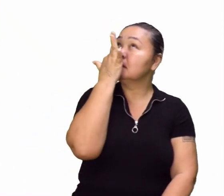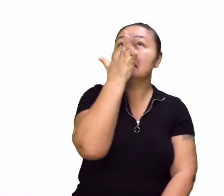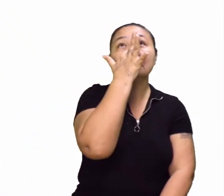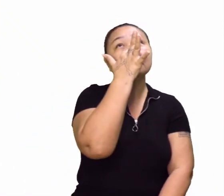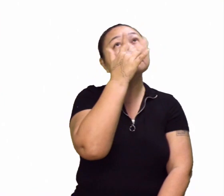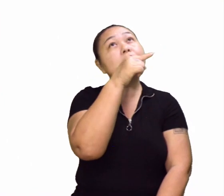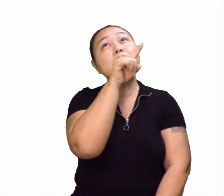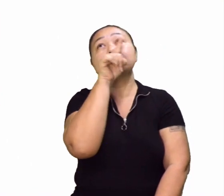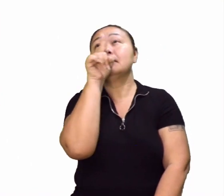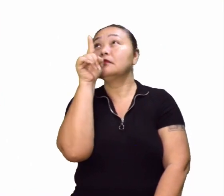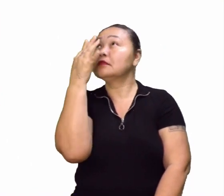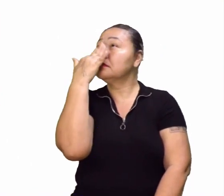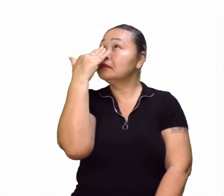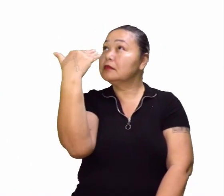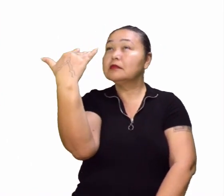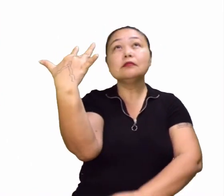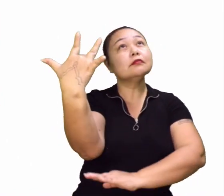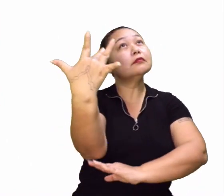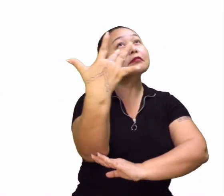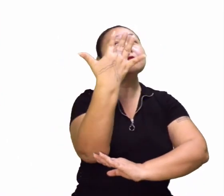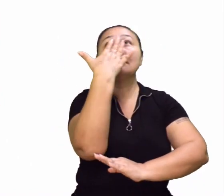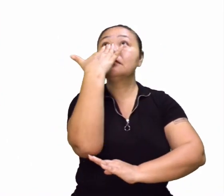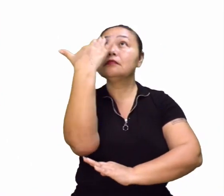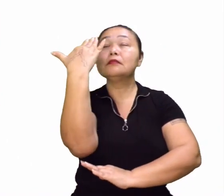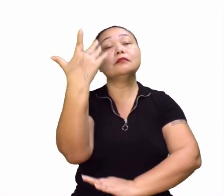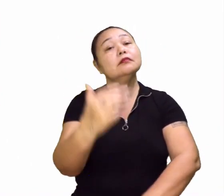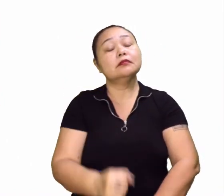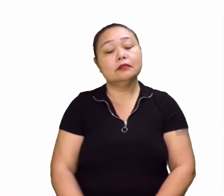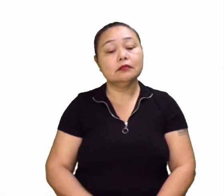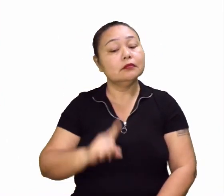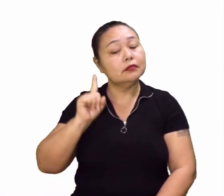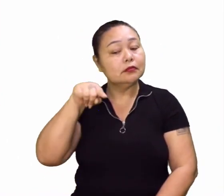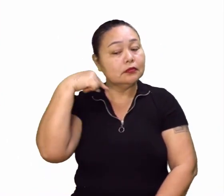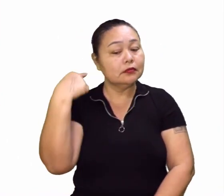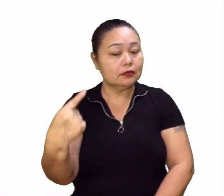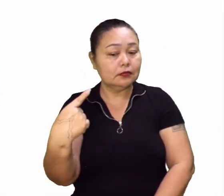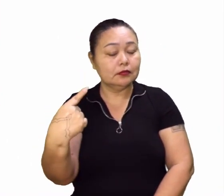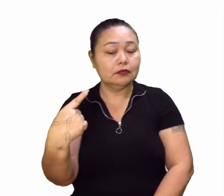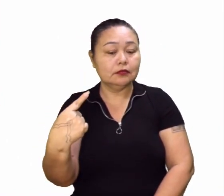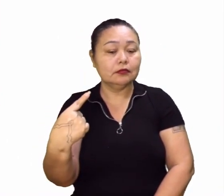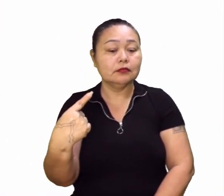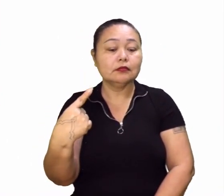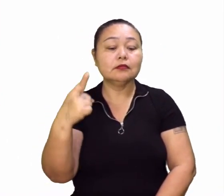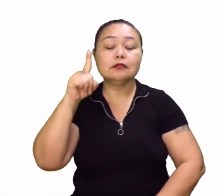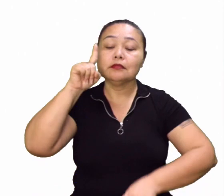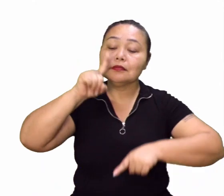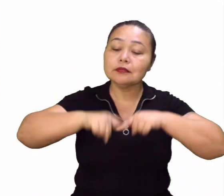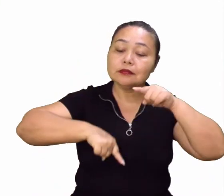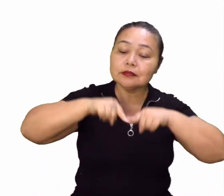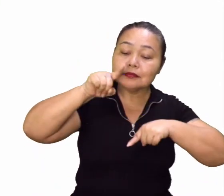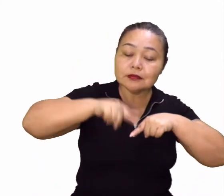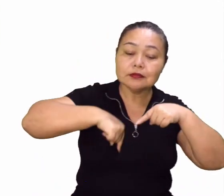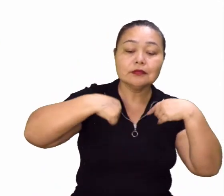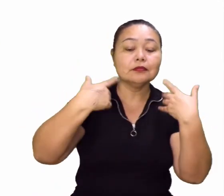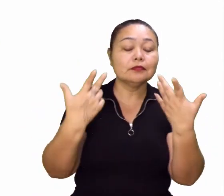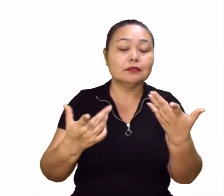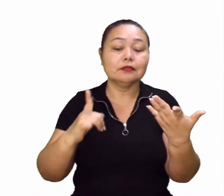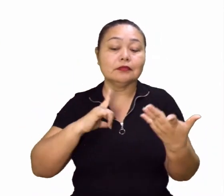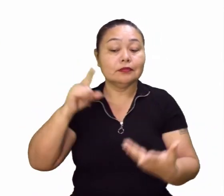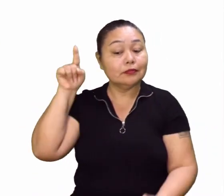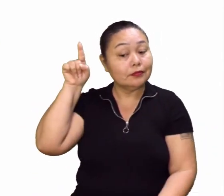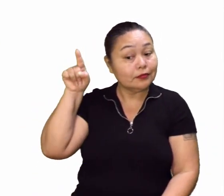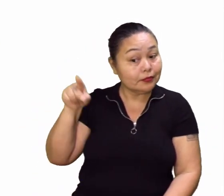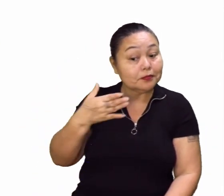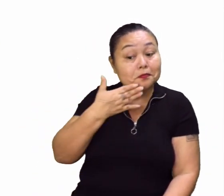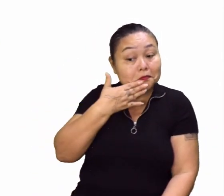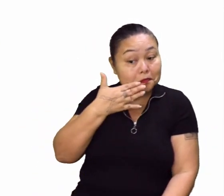Uma observação empírica da natureza. Muito bem. Aí depois veio os instrumentos. Aí agora a gente já está